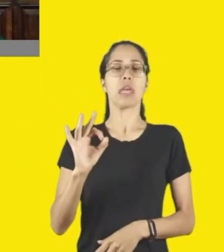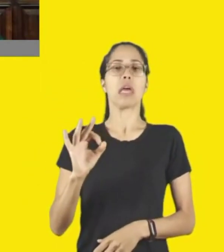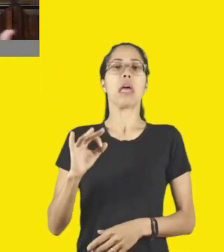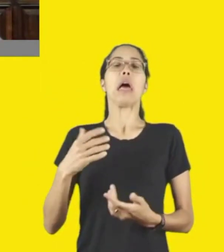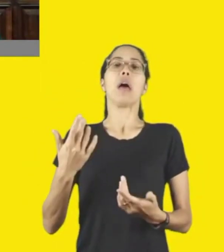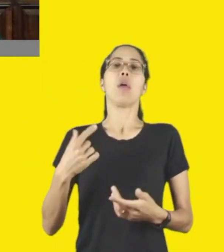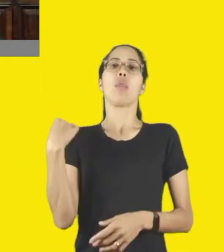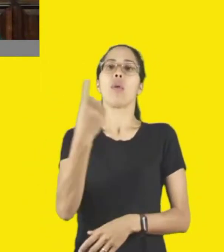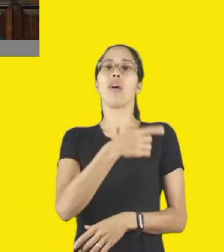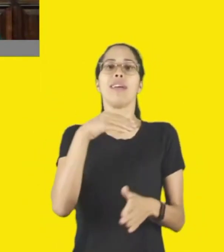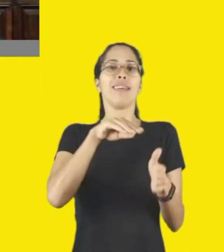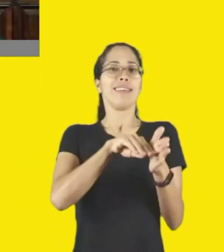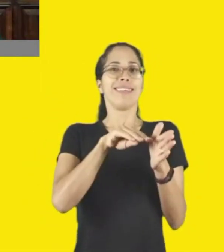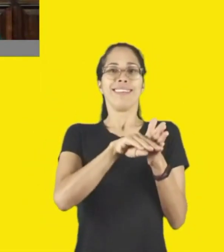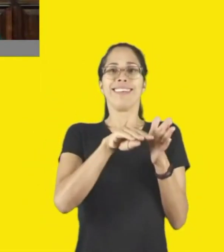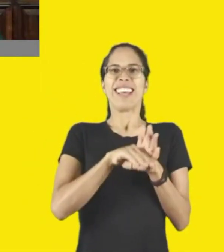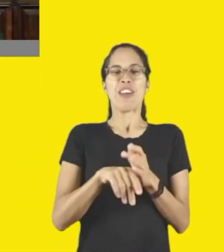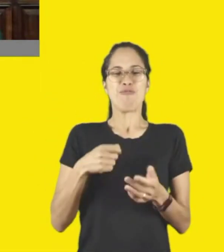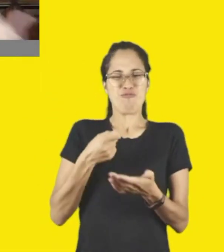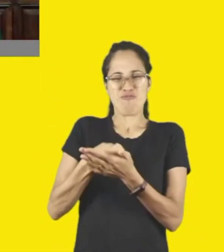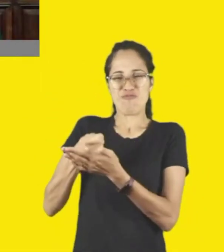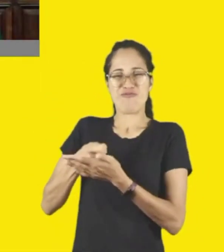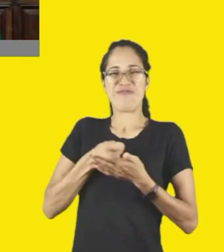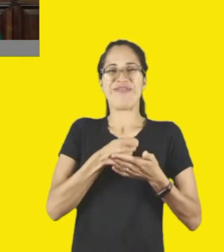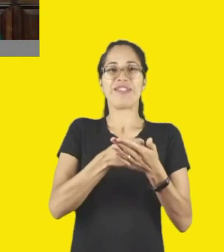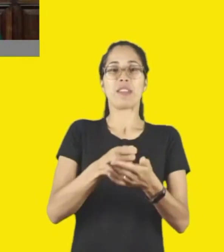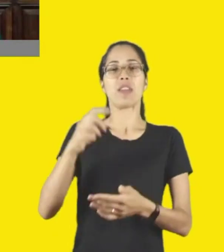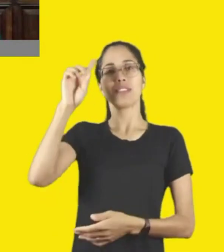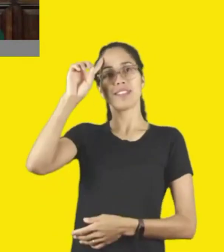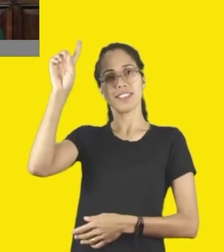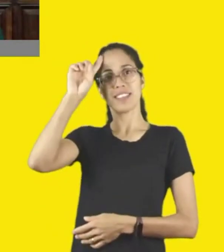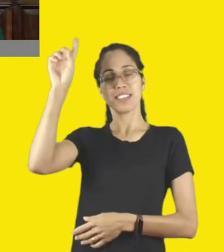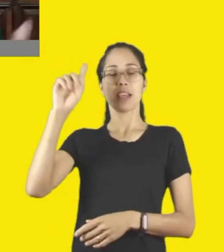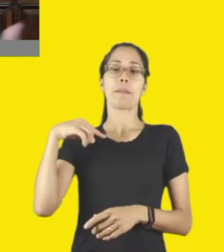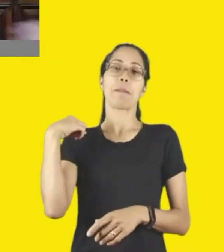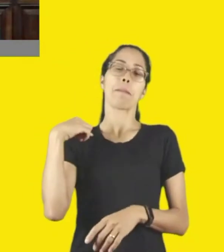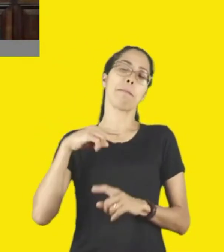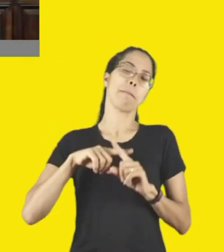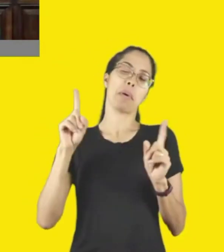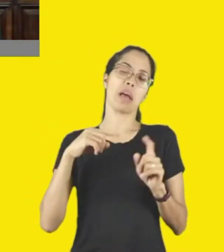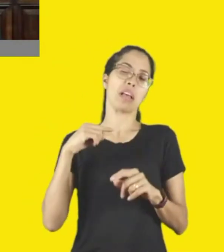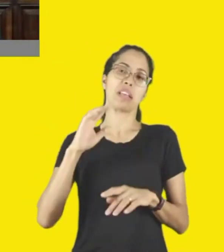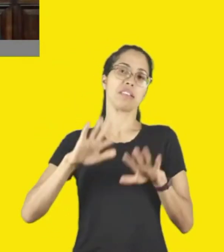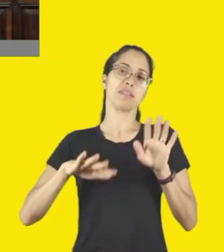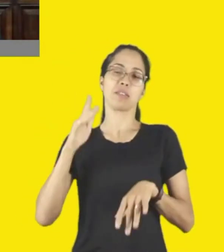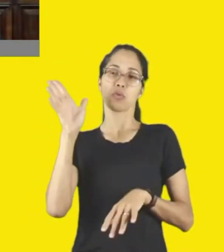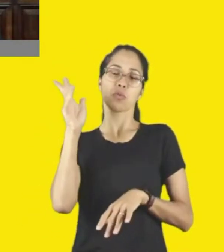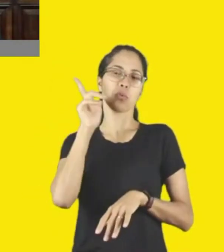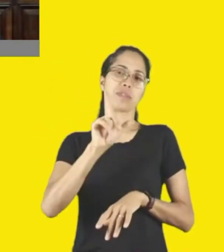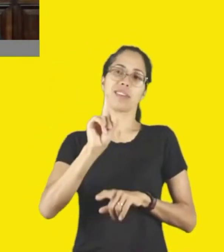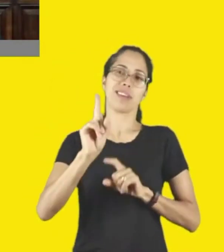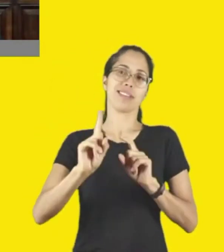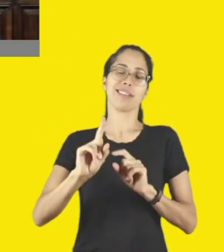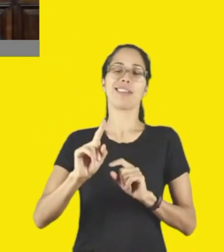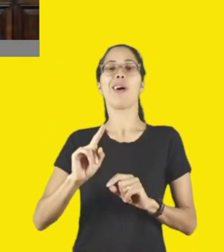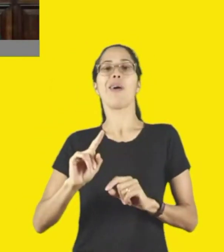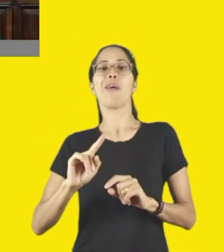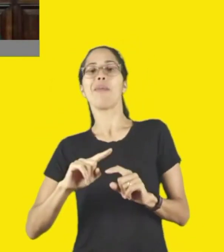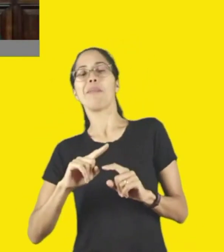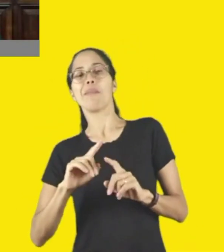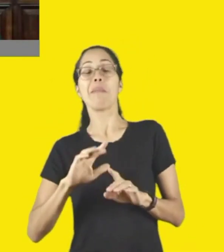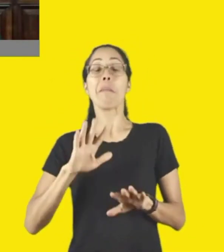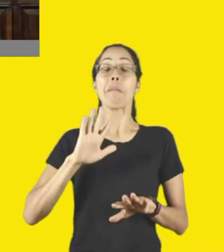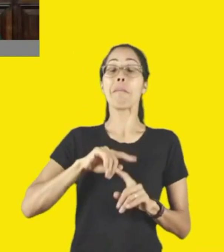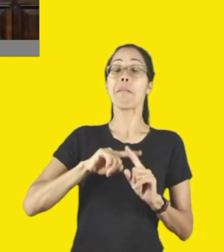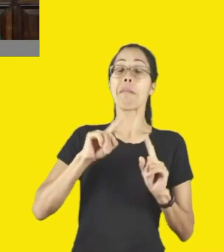Secretaria e que eu cobro de todos os gestores todos os dias e pode ser que a gente nunca chegue porque ela anda muito mais rápido do que a gente consegue dar conta,